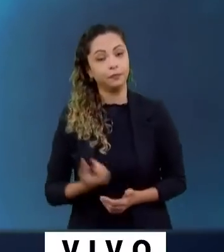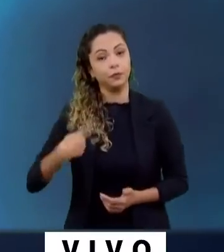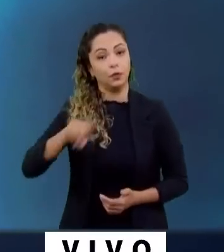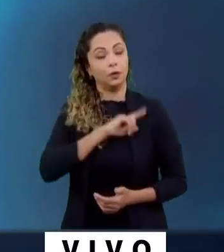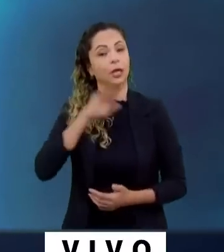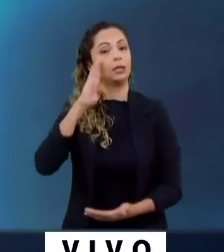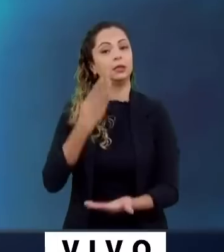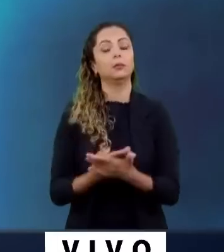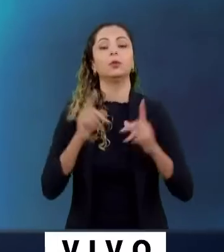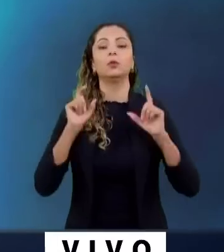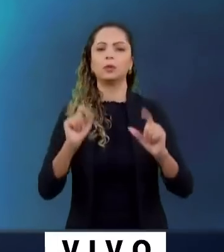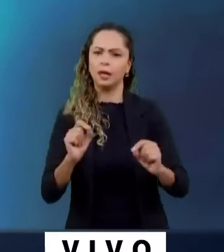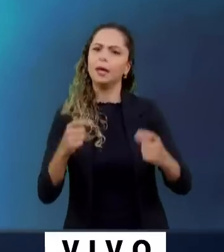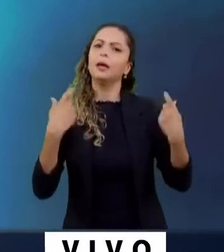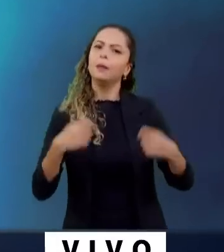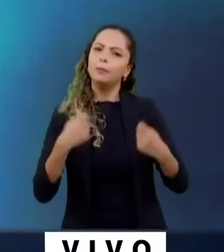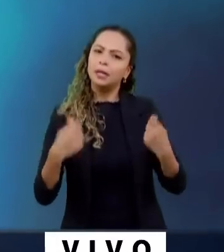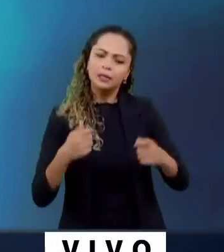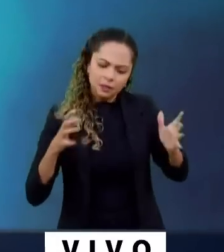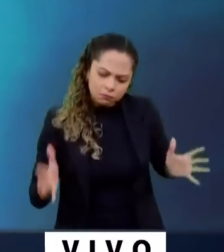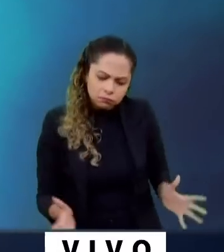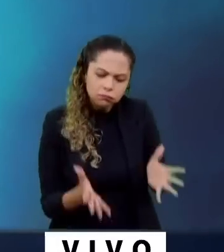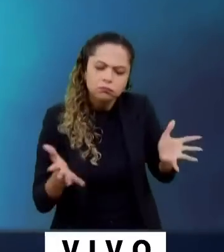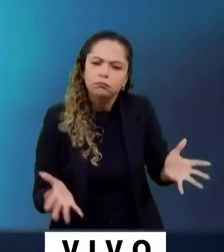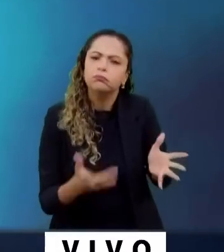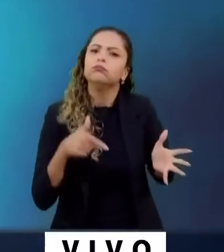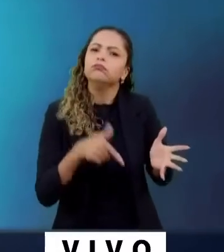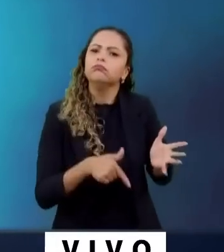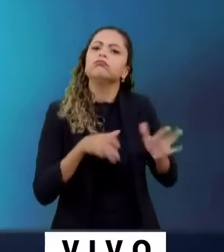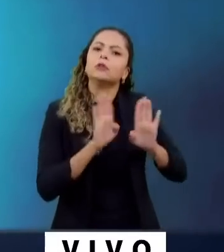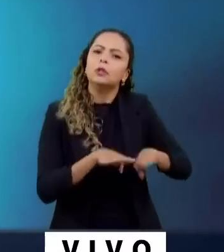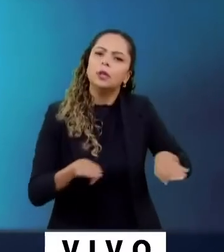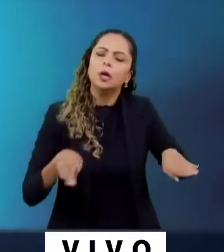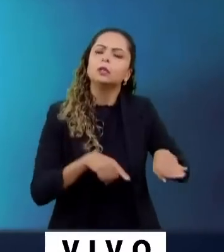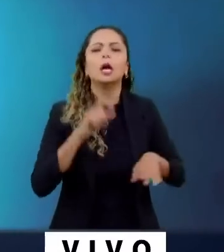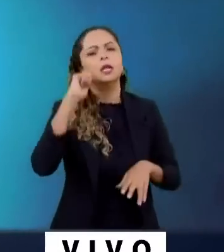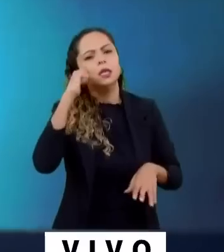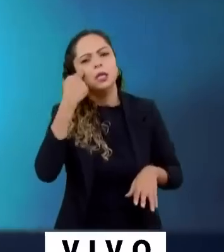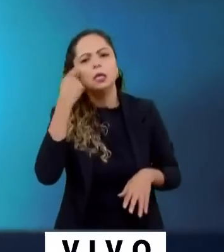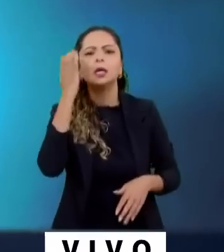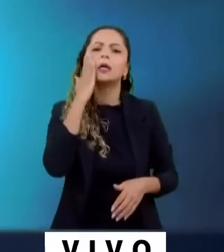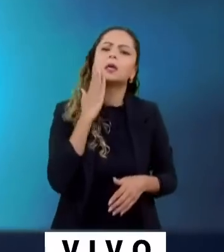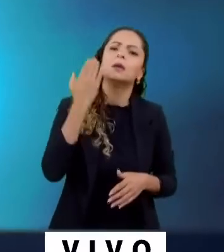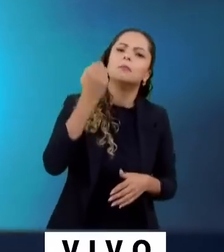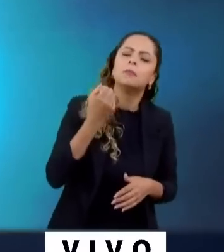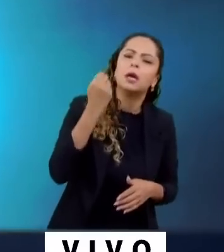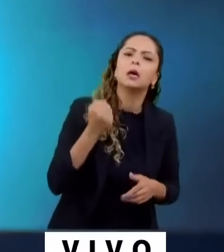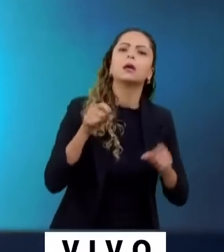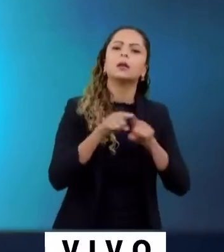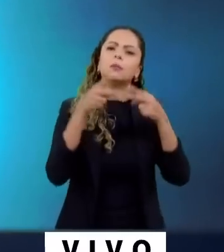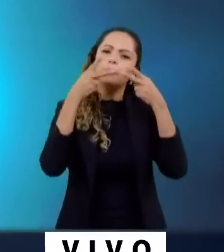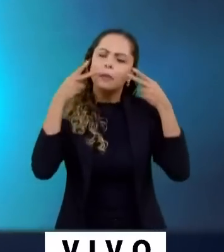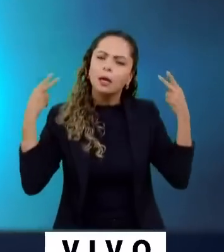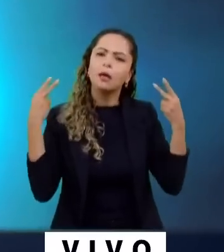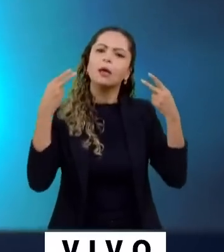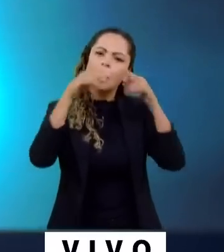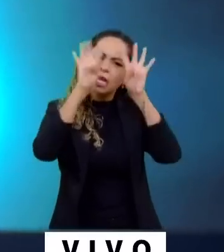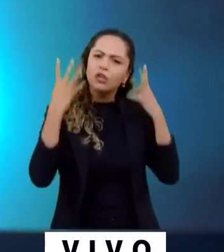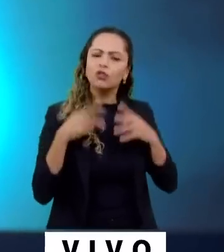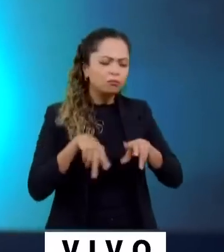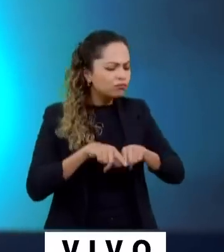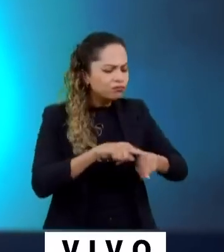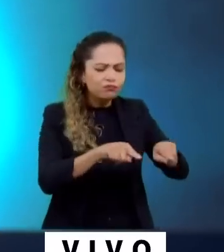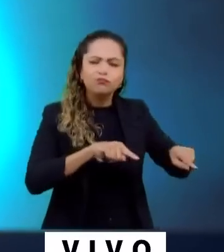preciso investir na criança. É preciso investir na criança, tanto negra, como branca, como índia. Nós precisamos